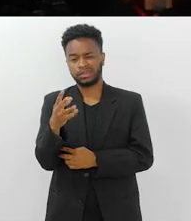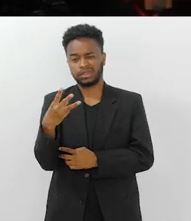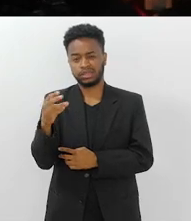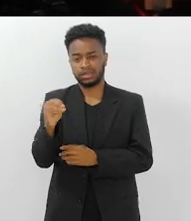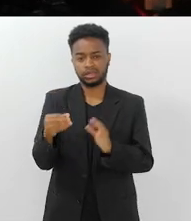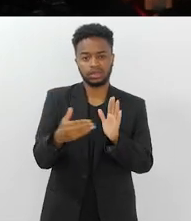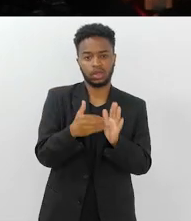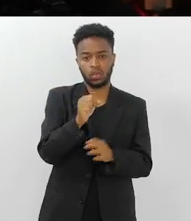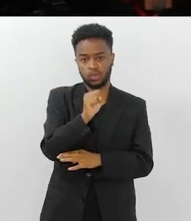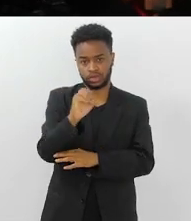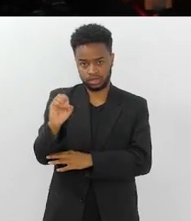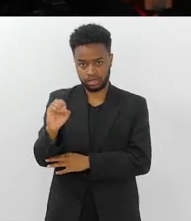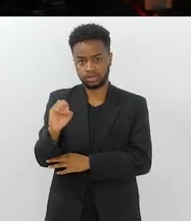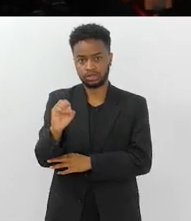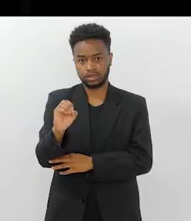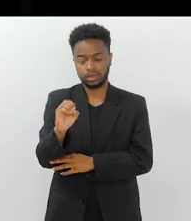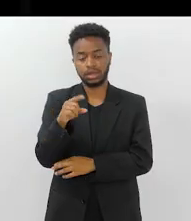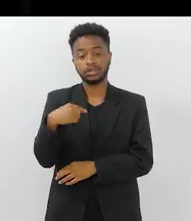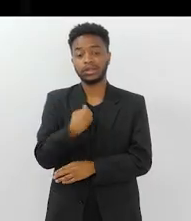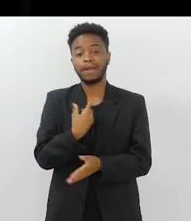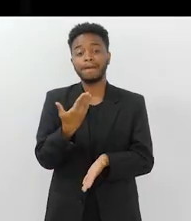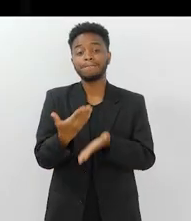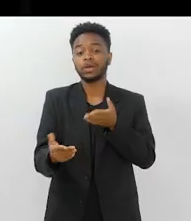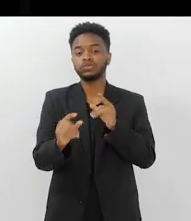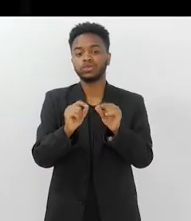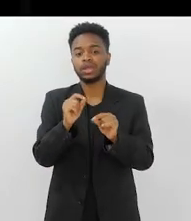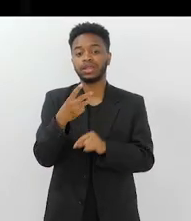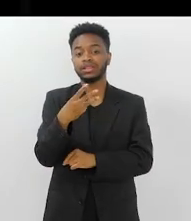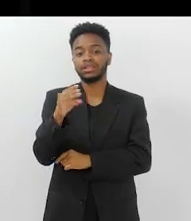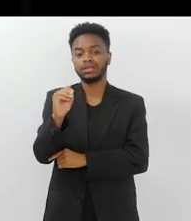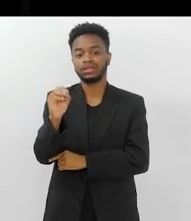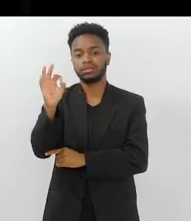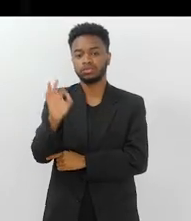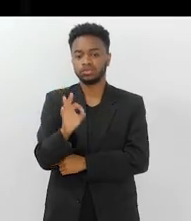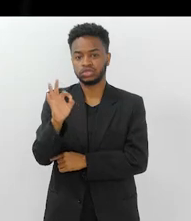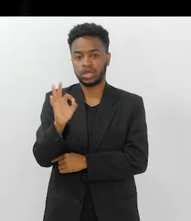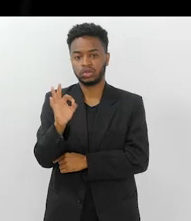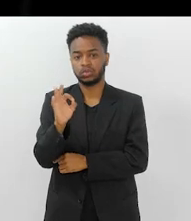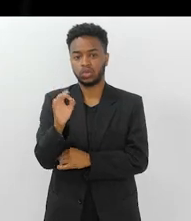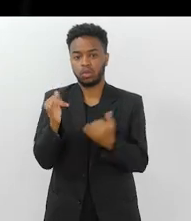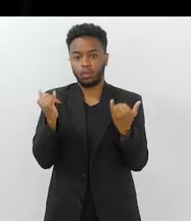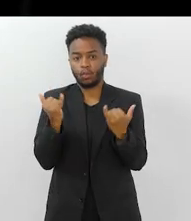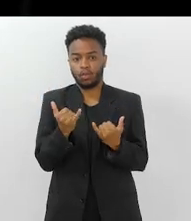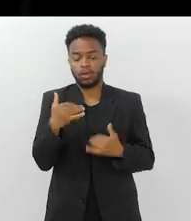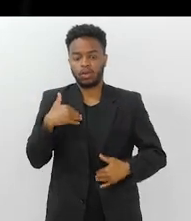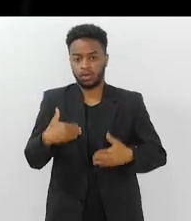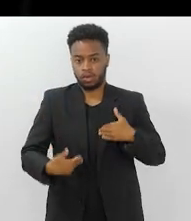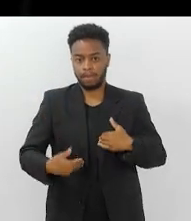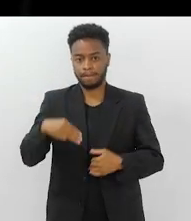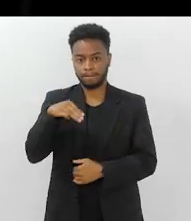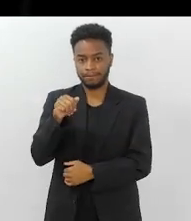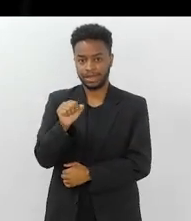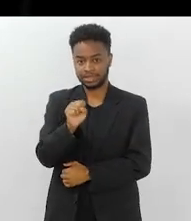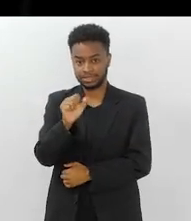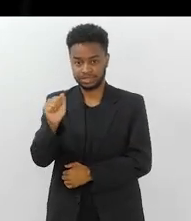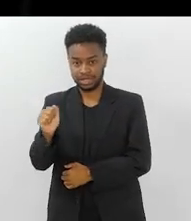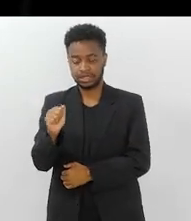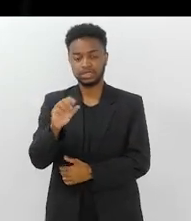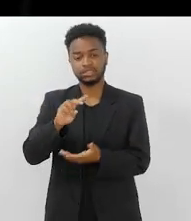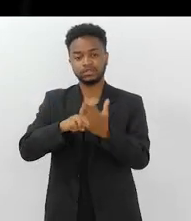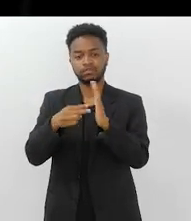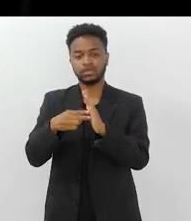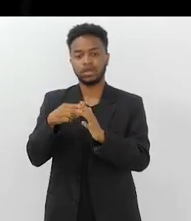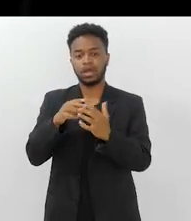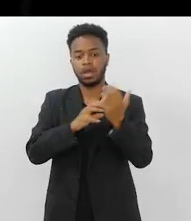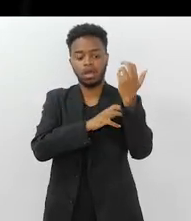aos 80 anos, né, no avançar, a gente perde, em média, 30% da nossa massa magra, para vocês terem ideia, massa magra, a fala